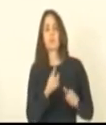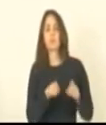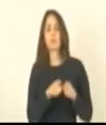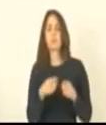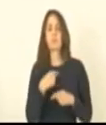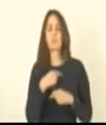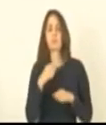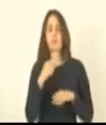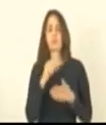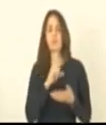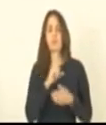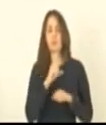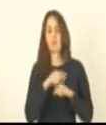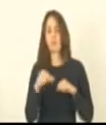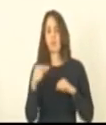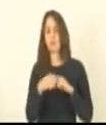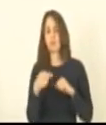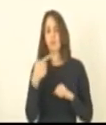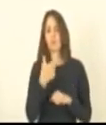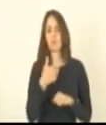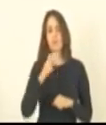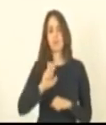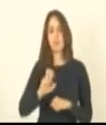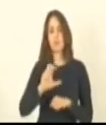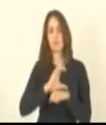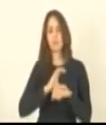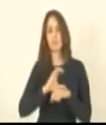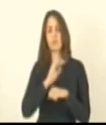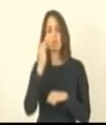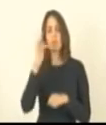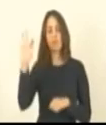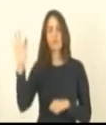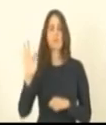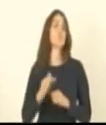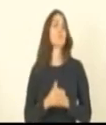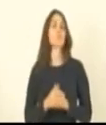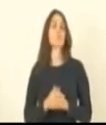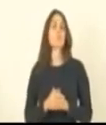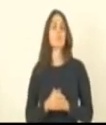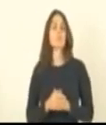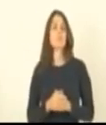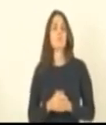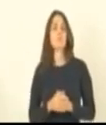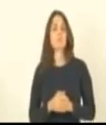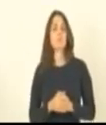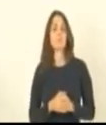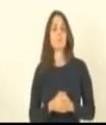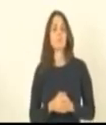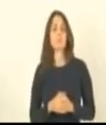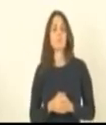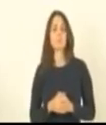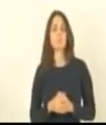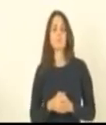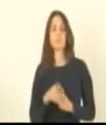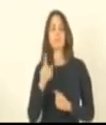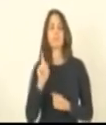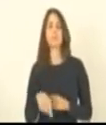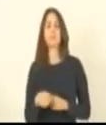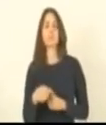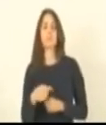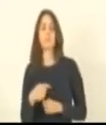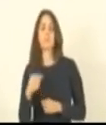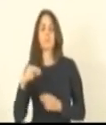artigo 25 da condição federal não vou me lembrar aqui 24 da condição federal se eu não me engano no inciso 11